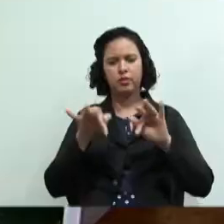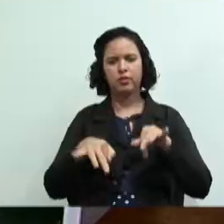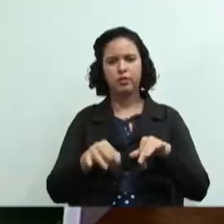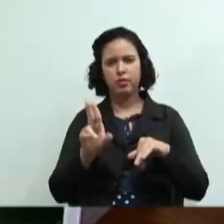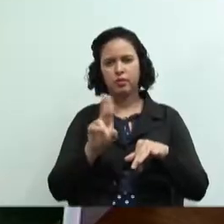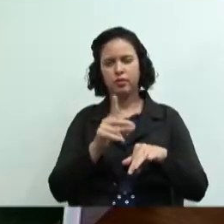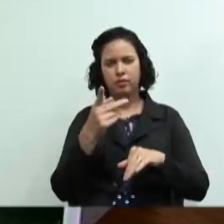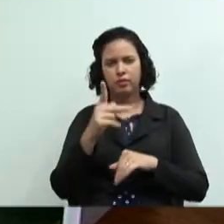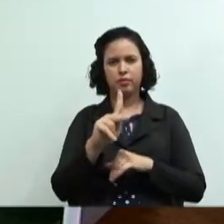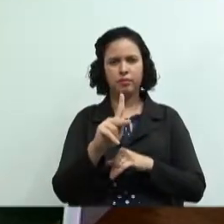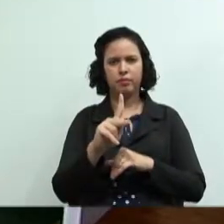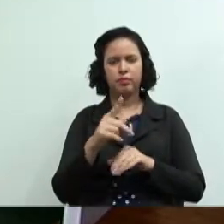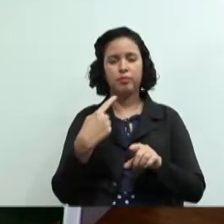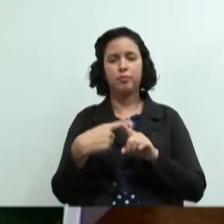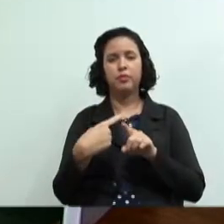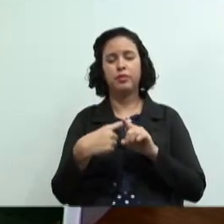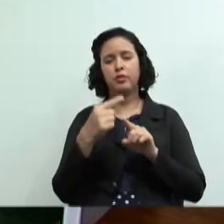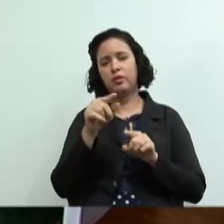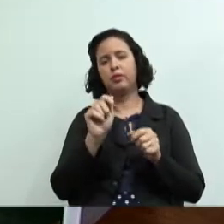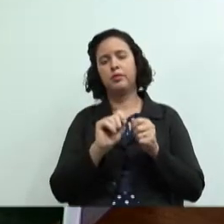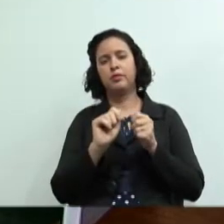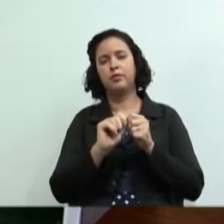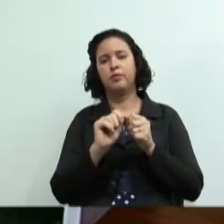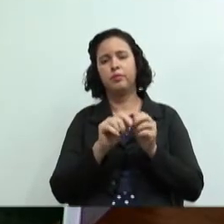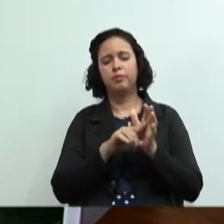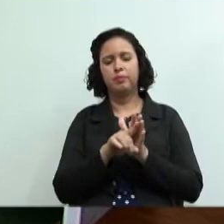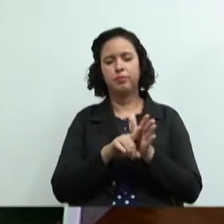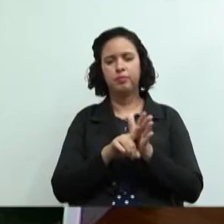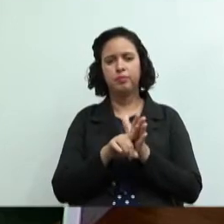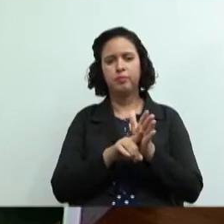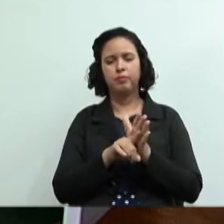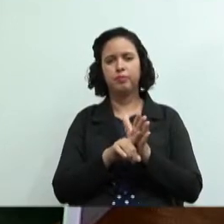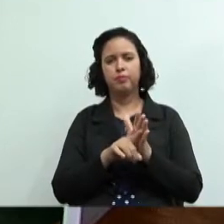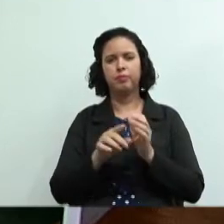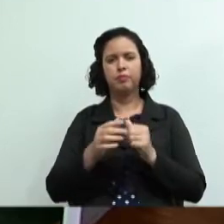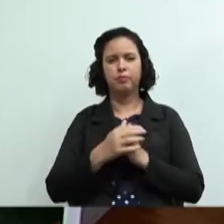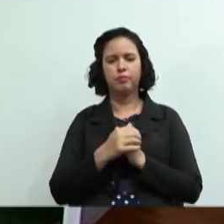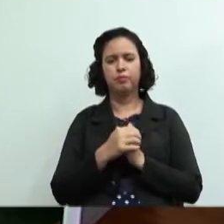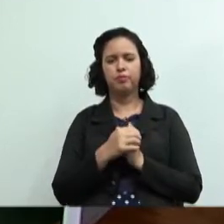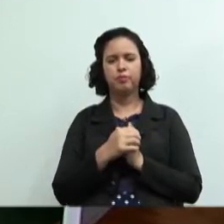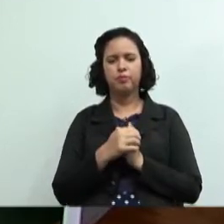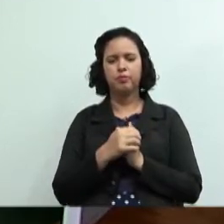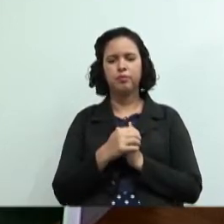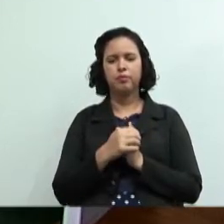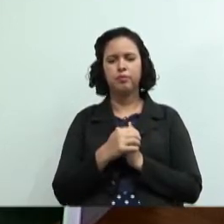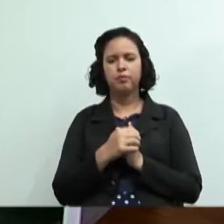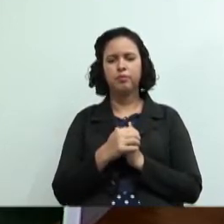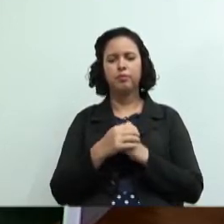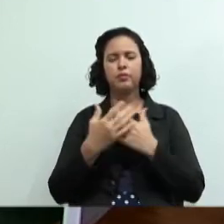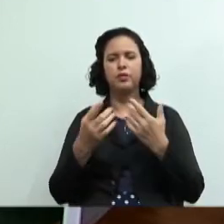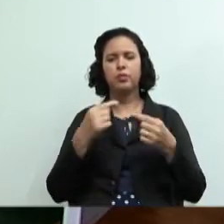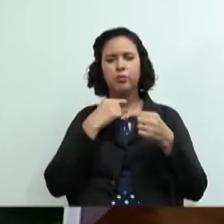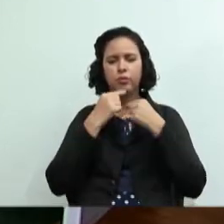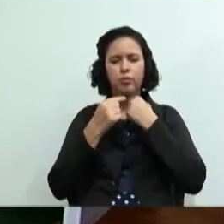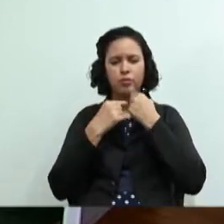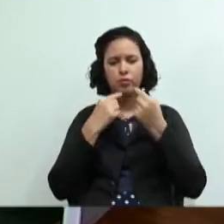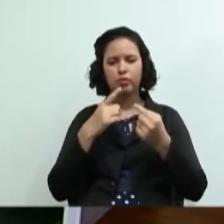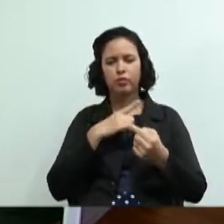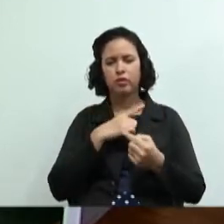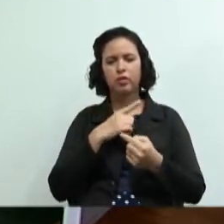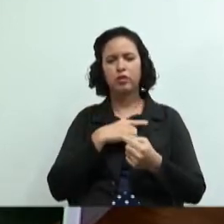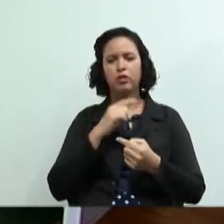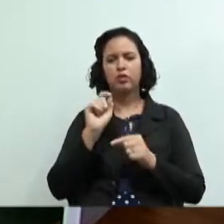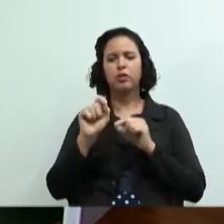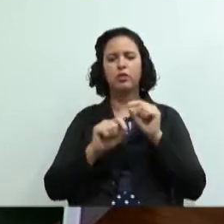vocês porque vocês que realizaram a pesquisa então bem abaixo também vai o nome de vocês uma das dúvidas que tem surgido aqui